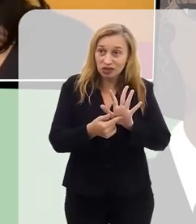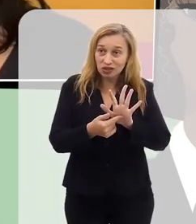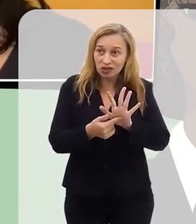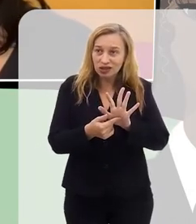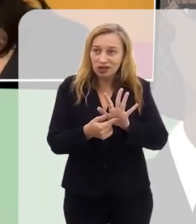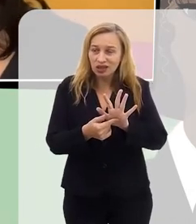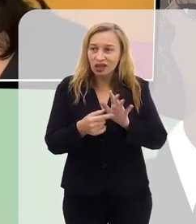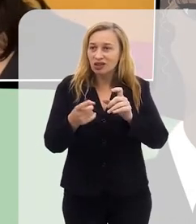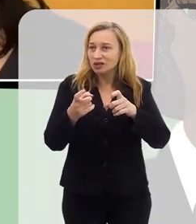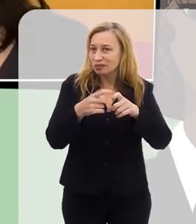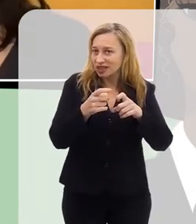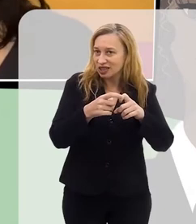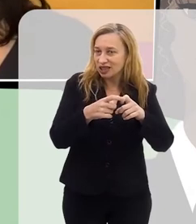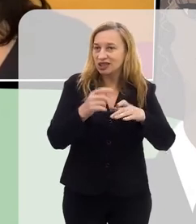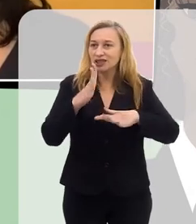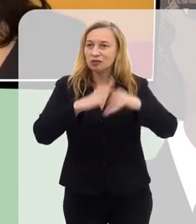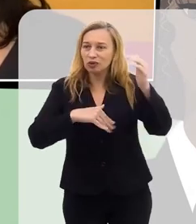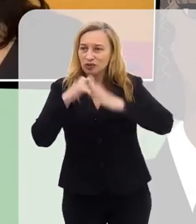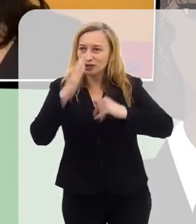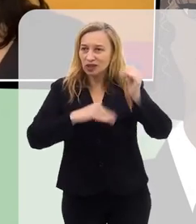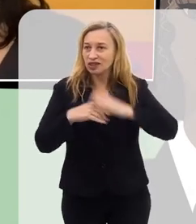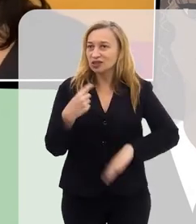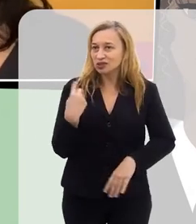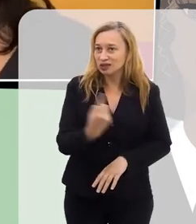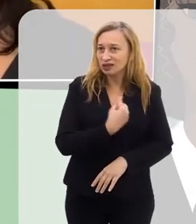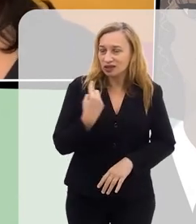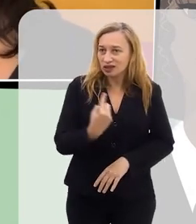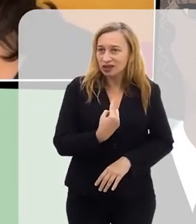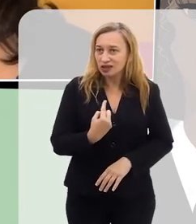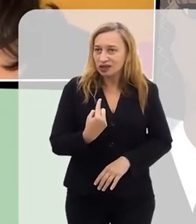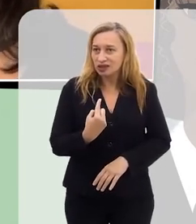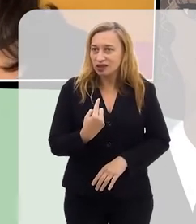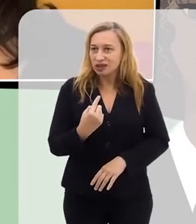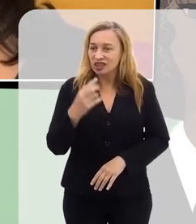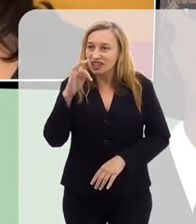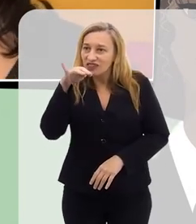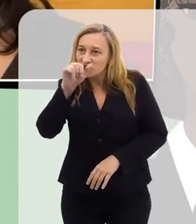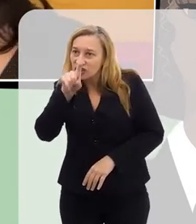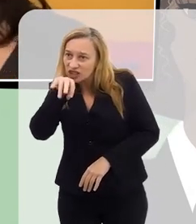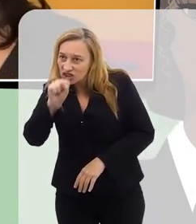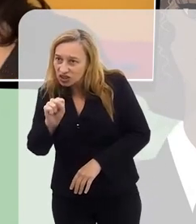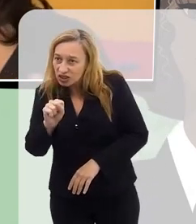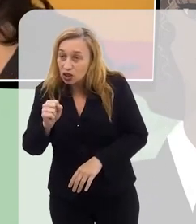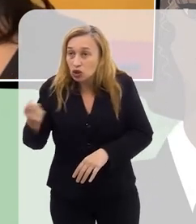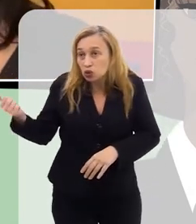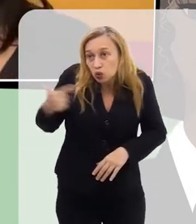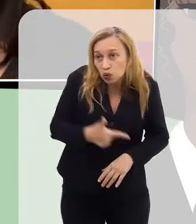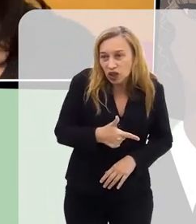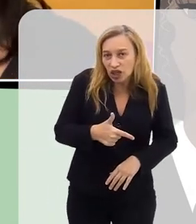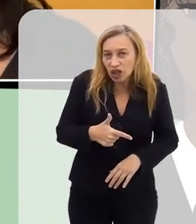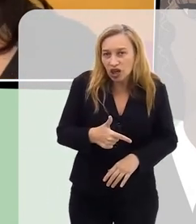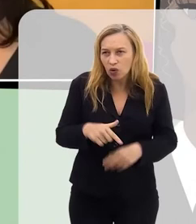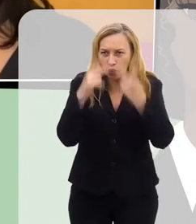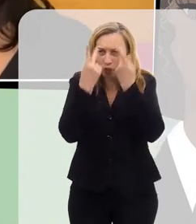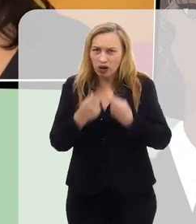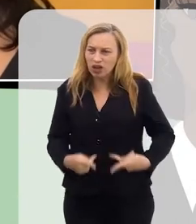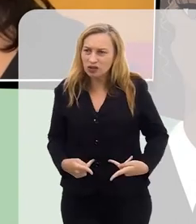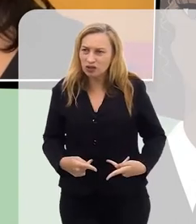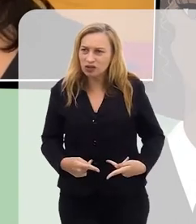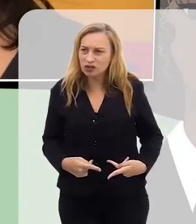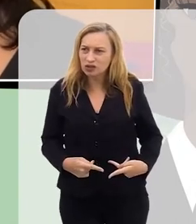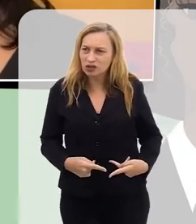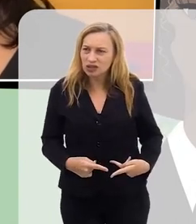dados, a nossa medicina, os nossos profissionais, eles são mais intervencionistas do que humanos,